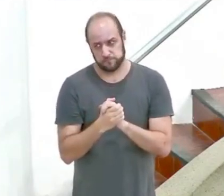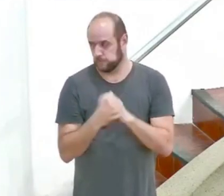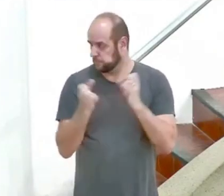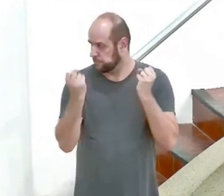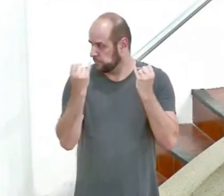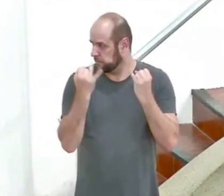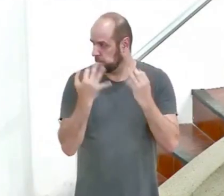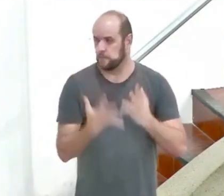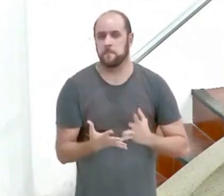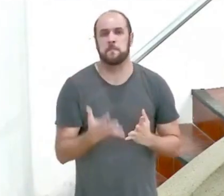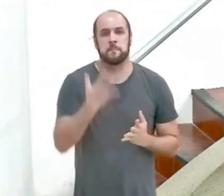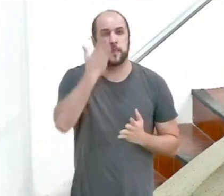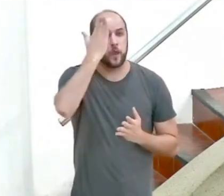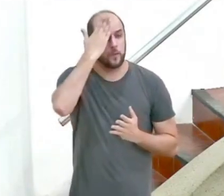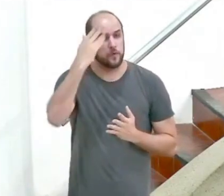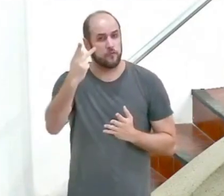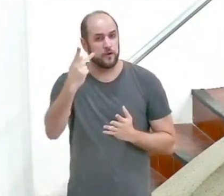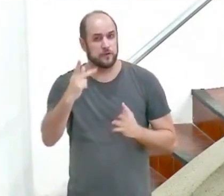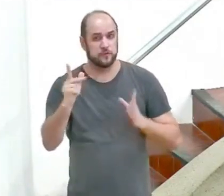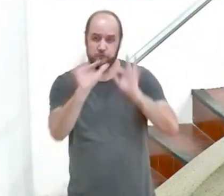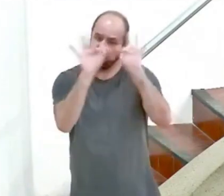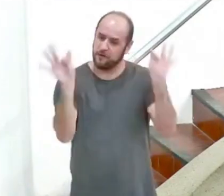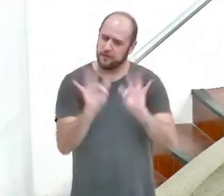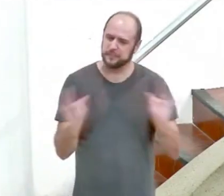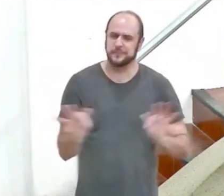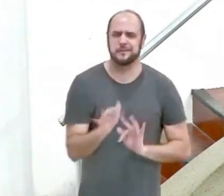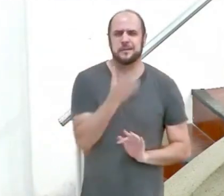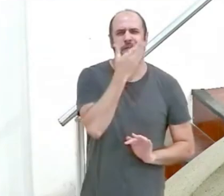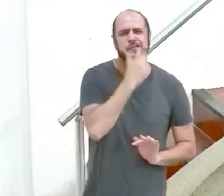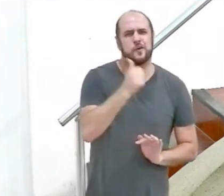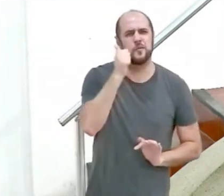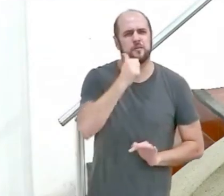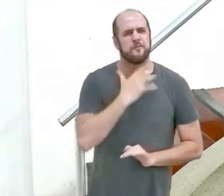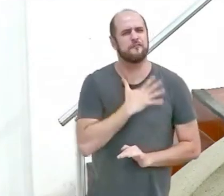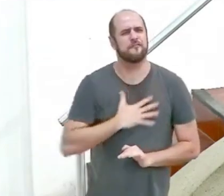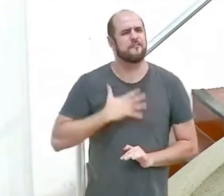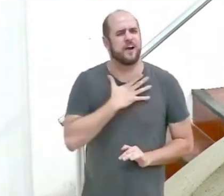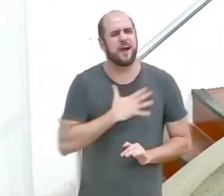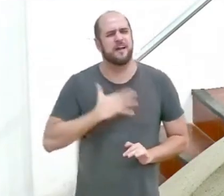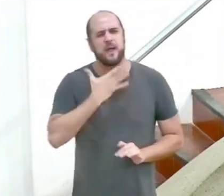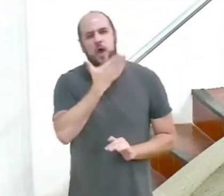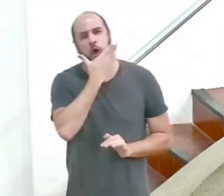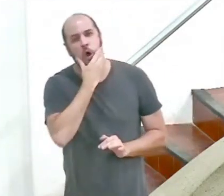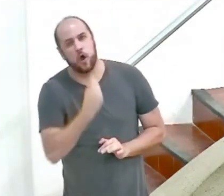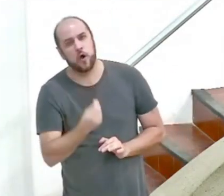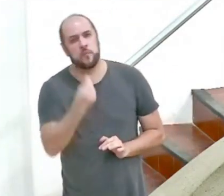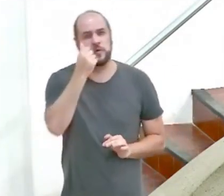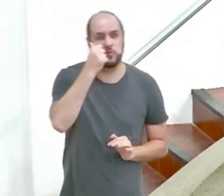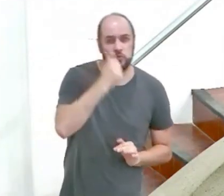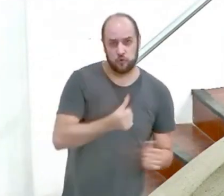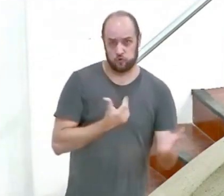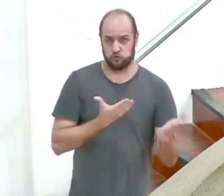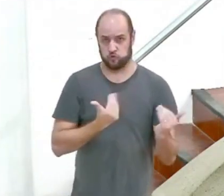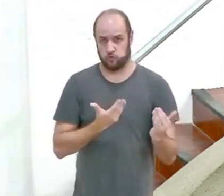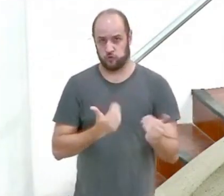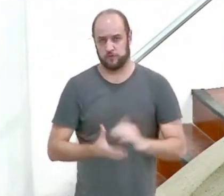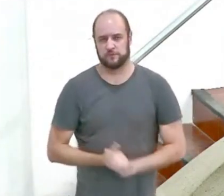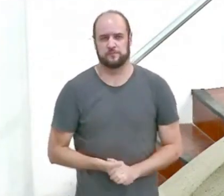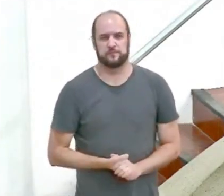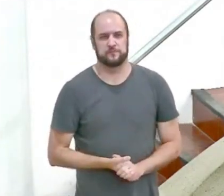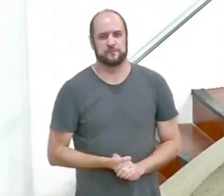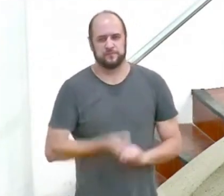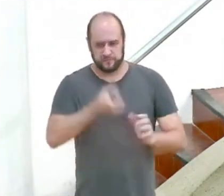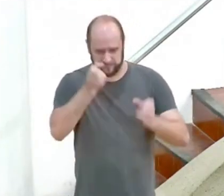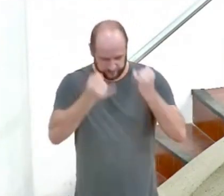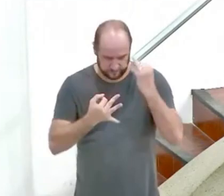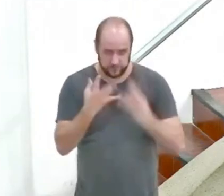provérbios como alegria para o casal, saciedade para o homem e a mulher da sua mocidade. E é descrito